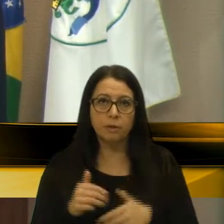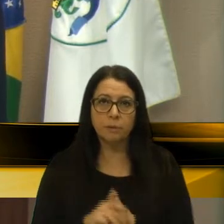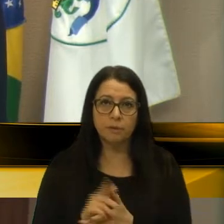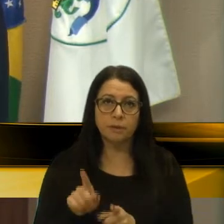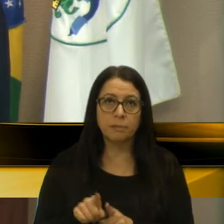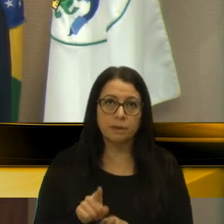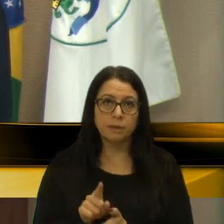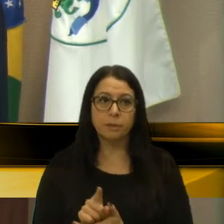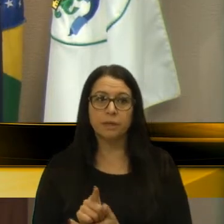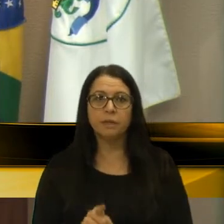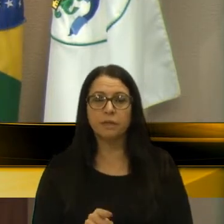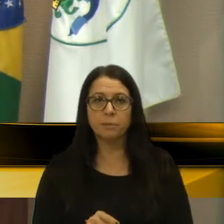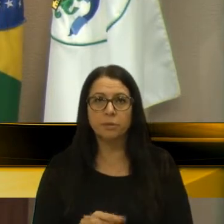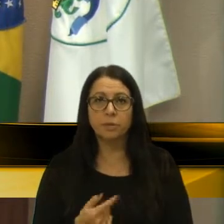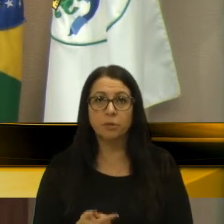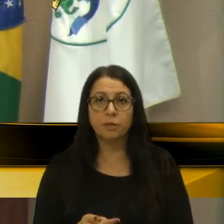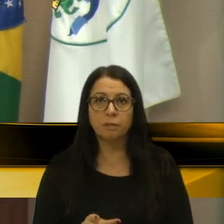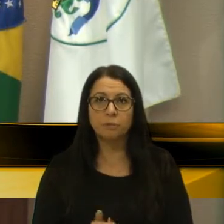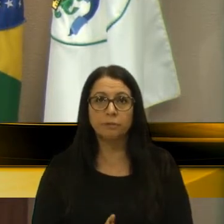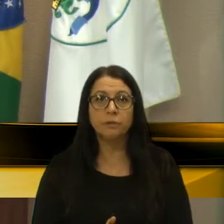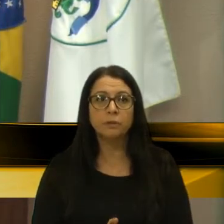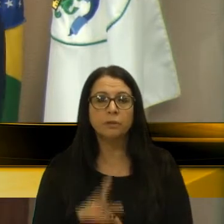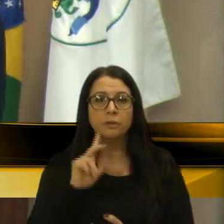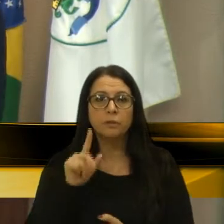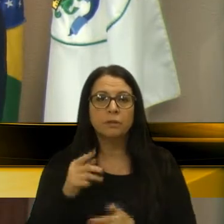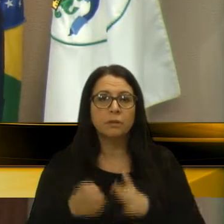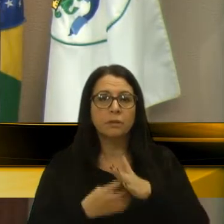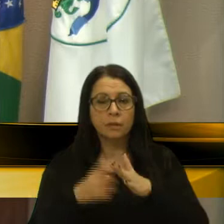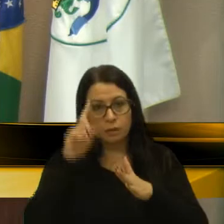vezes, temos empresários aí,